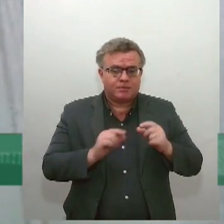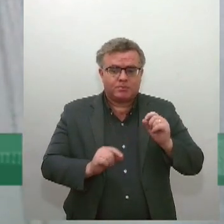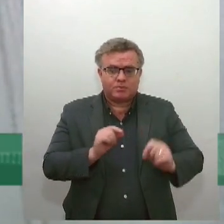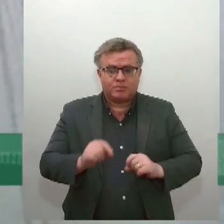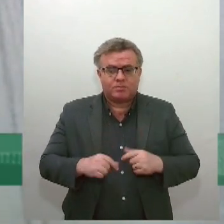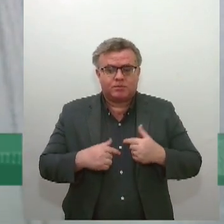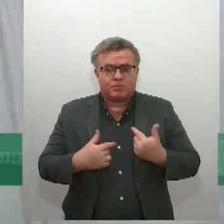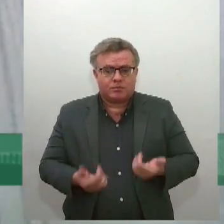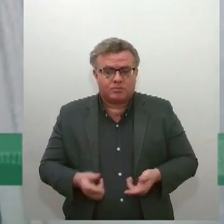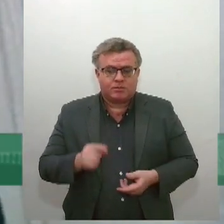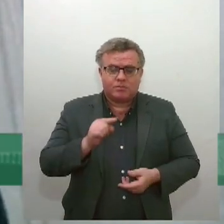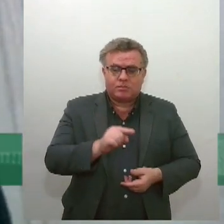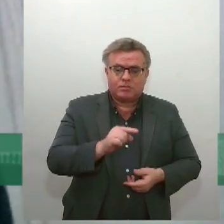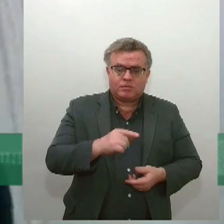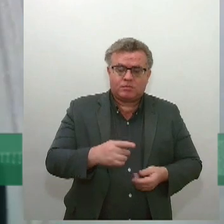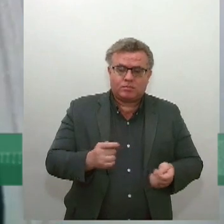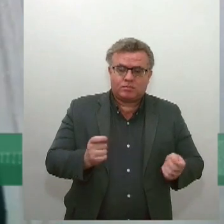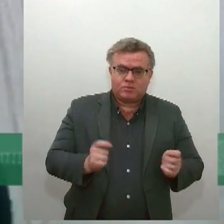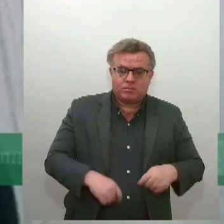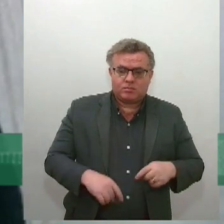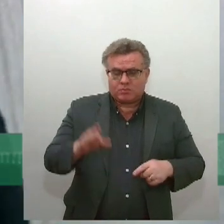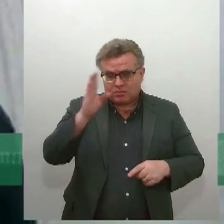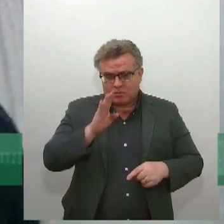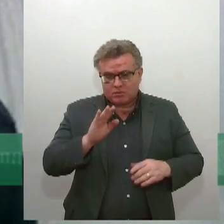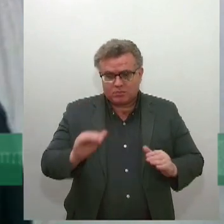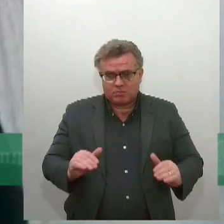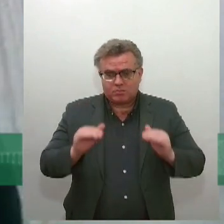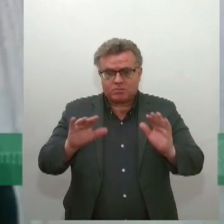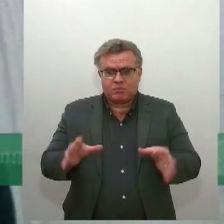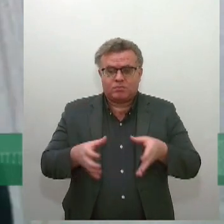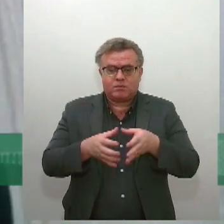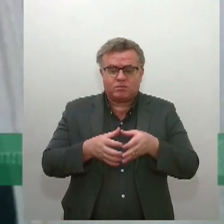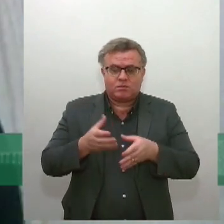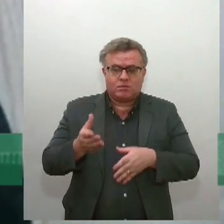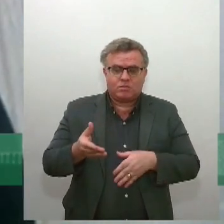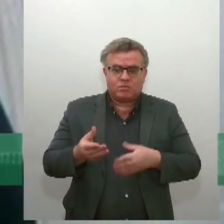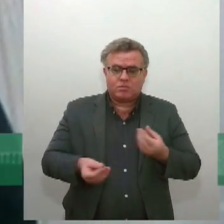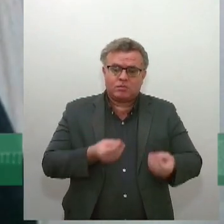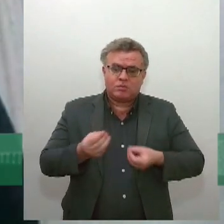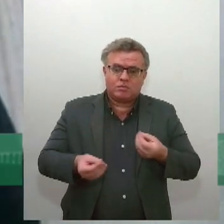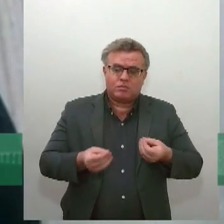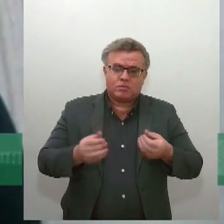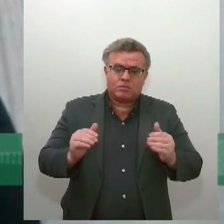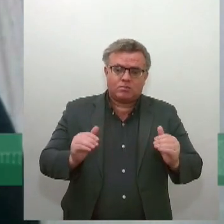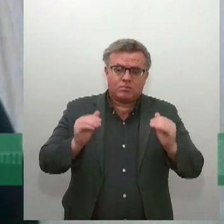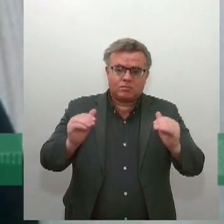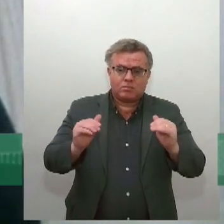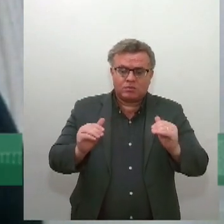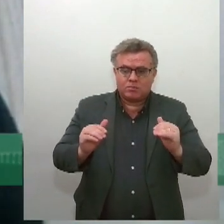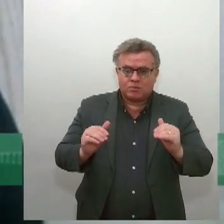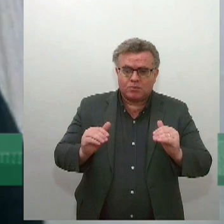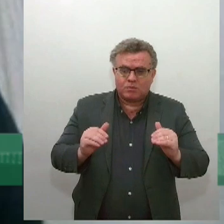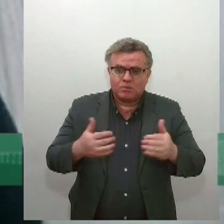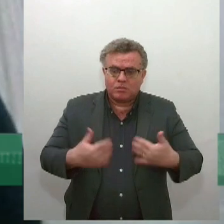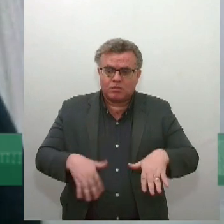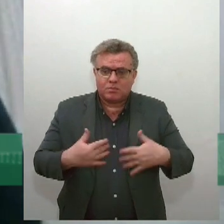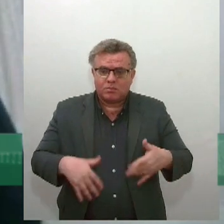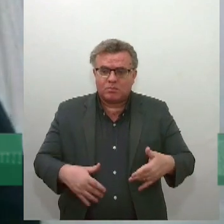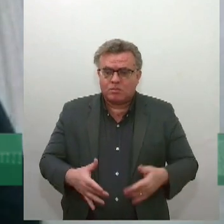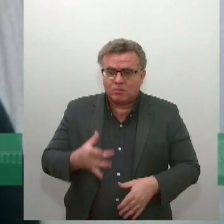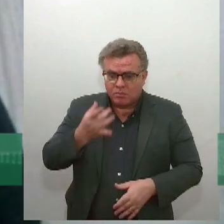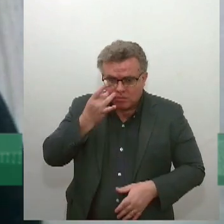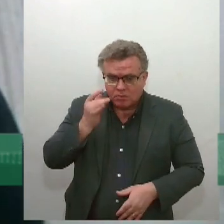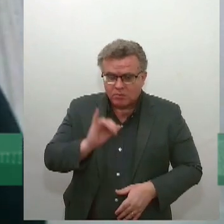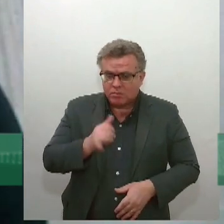the Supreme Court, Brasil, Suprema Corte, mas tem algumas decisões que são no Supremo. Veja, posso dar um testemunho aqui? Vou dar um testemunho,